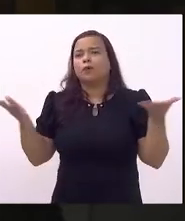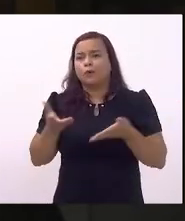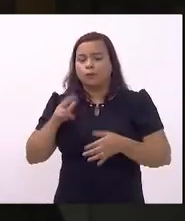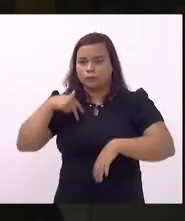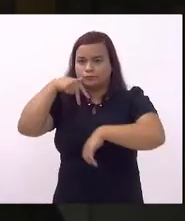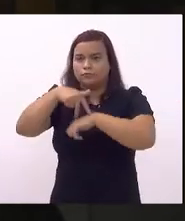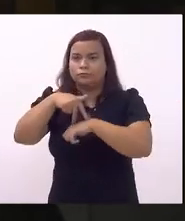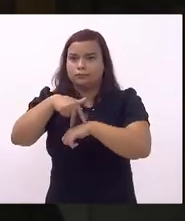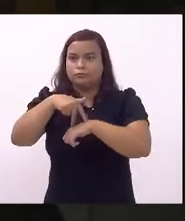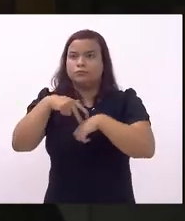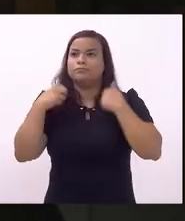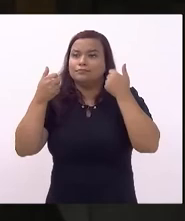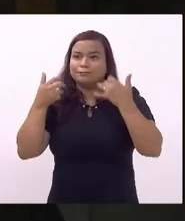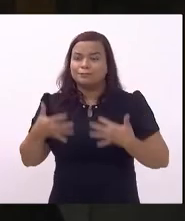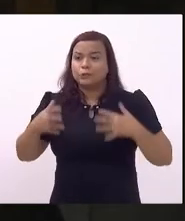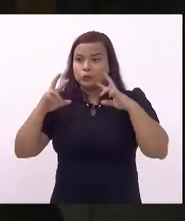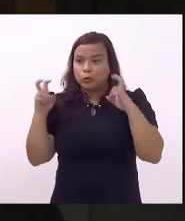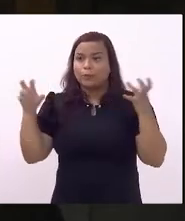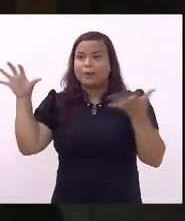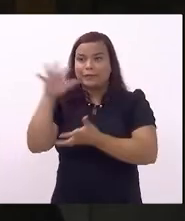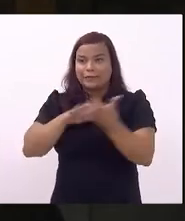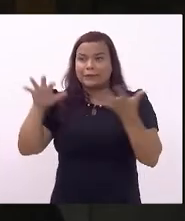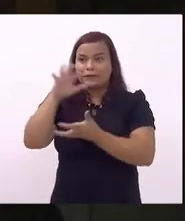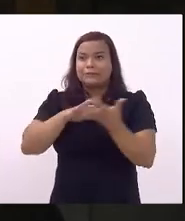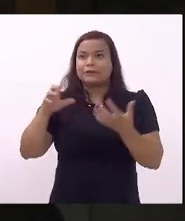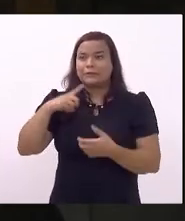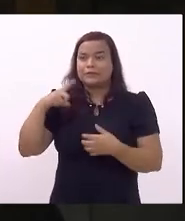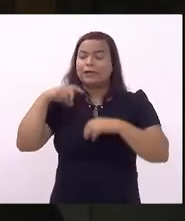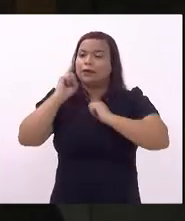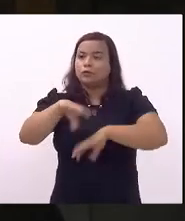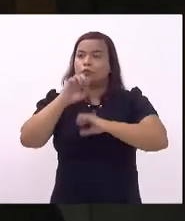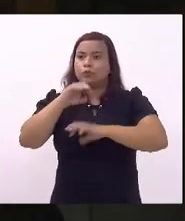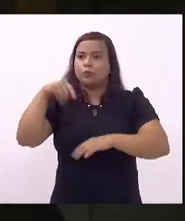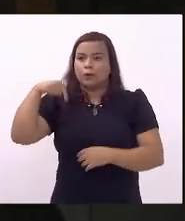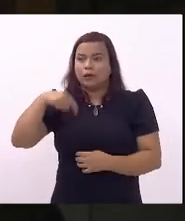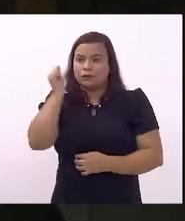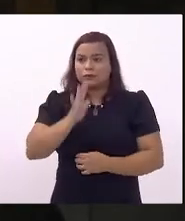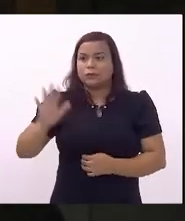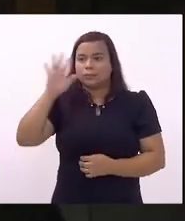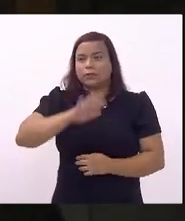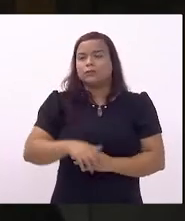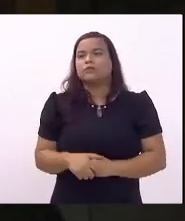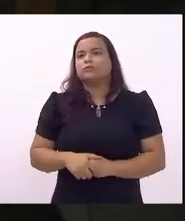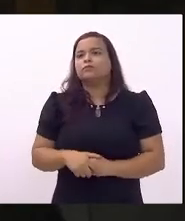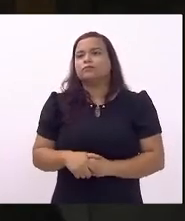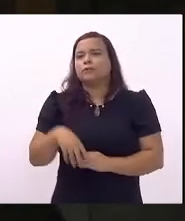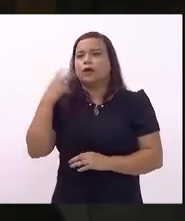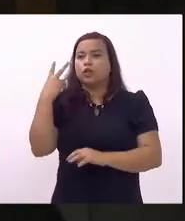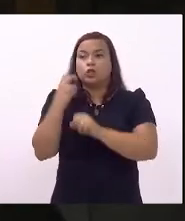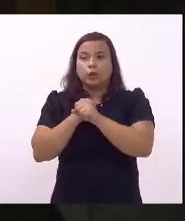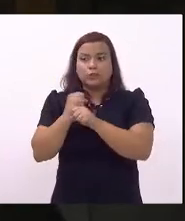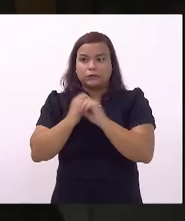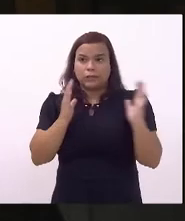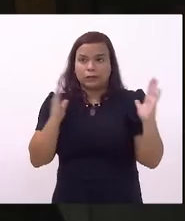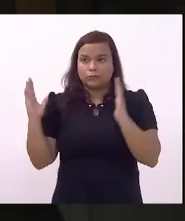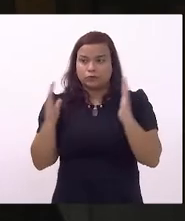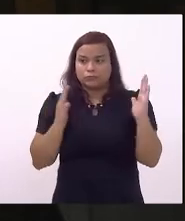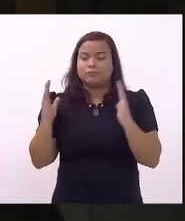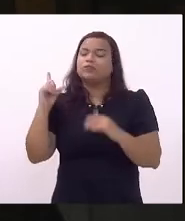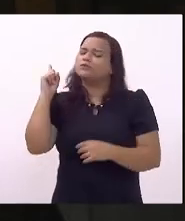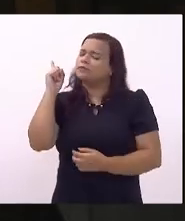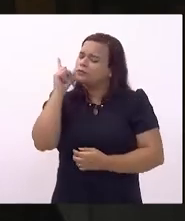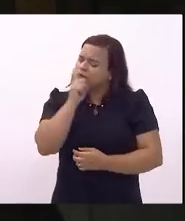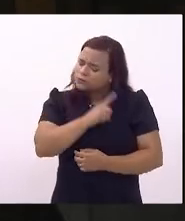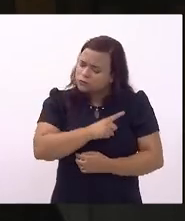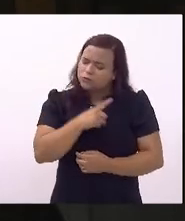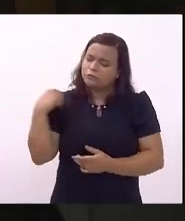tribuna para falar sobre a crise que afeta a educação brasileira os últimos dois anos foram anos muito difíceis